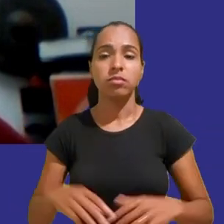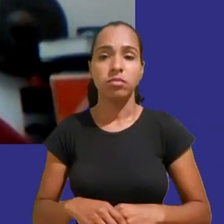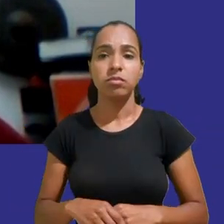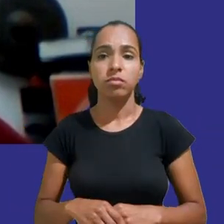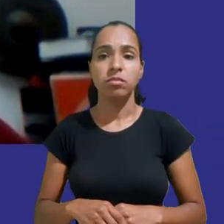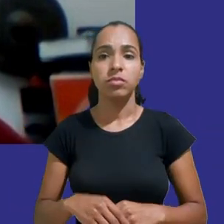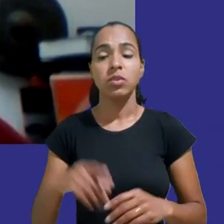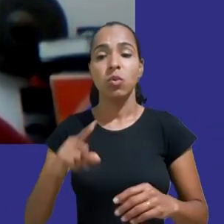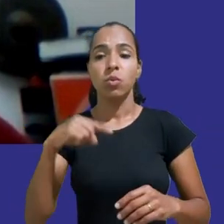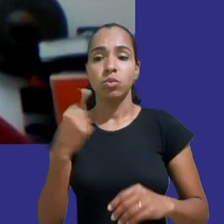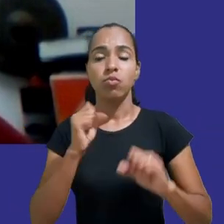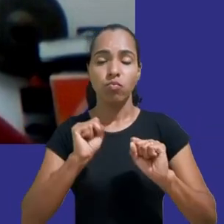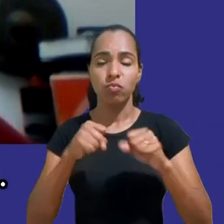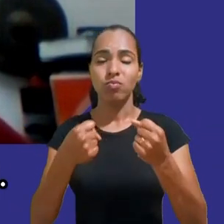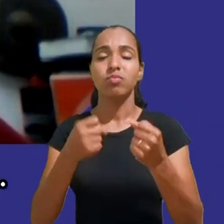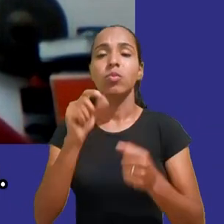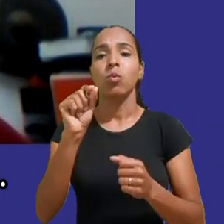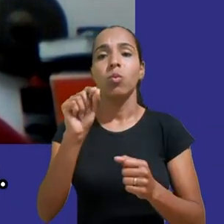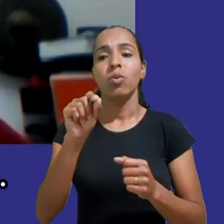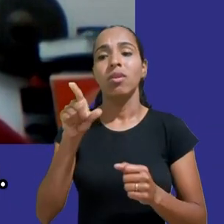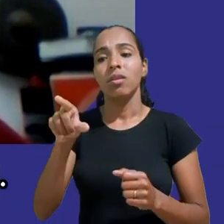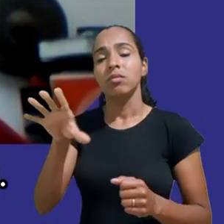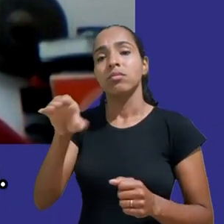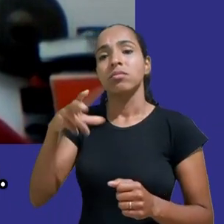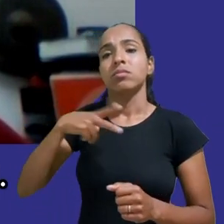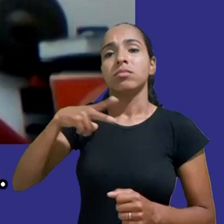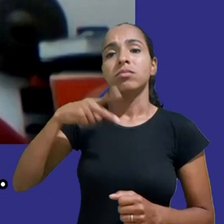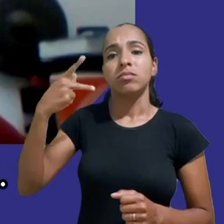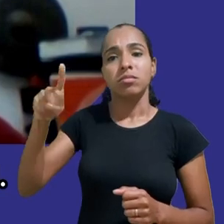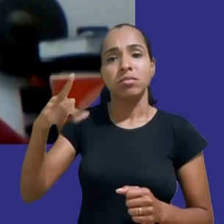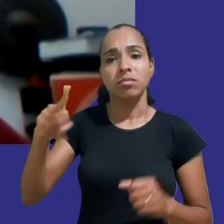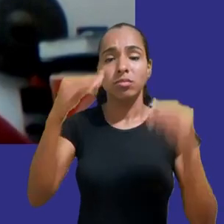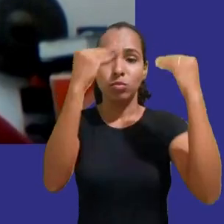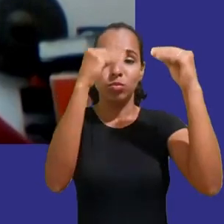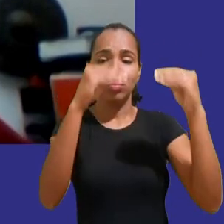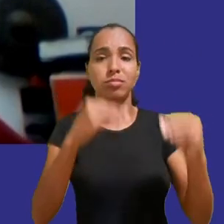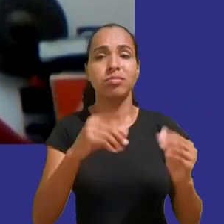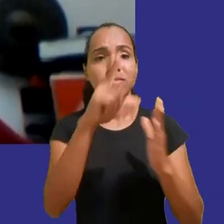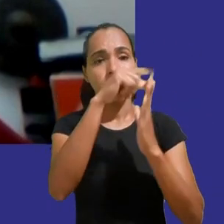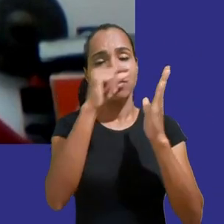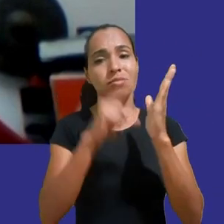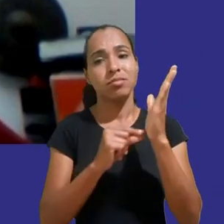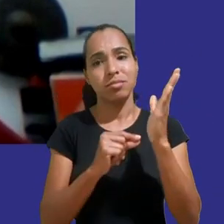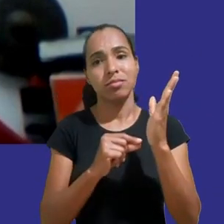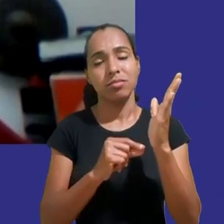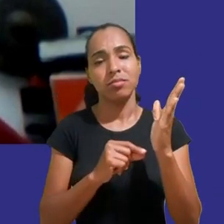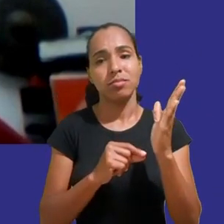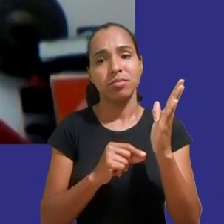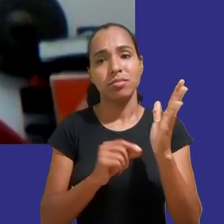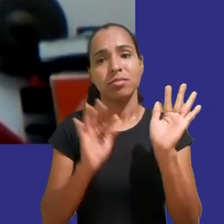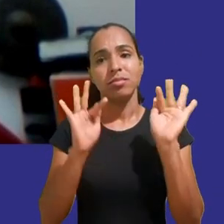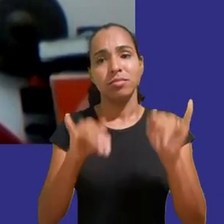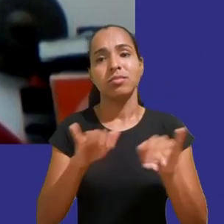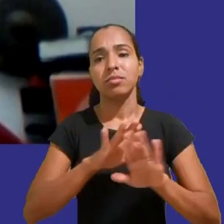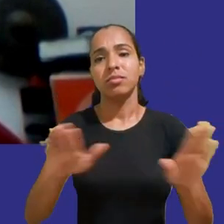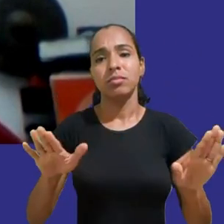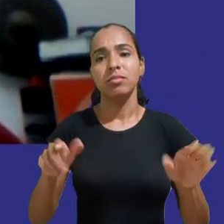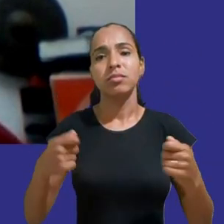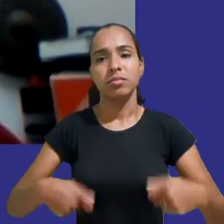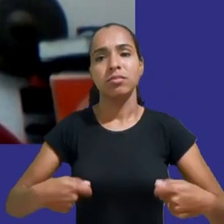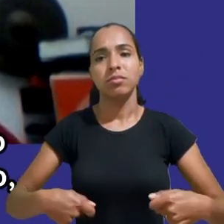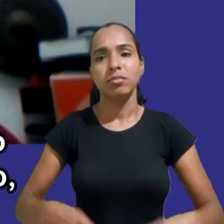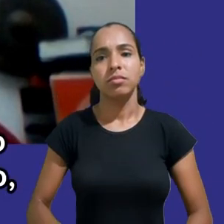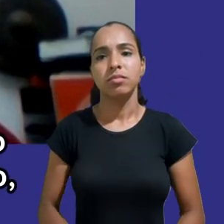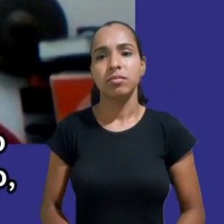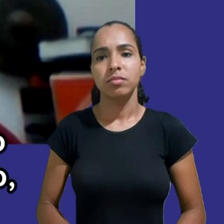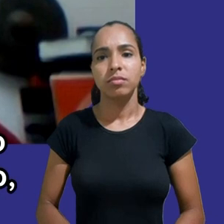dados pessoais nos sistemas de publicidade digital há a possibilidade de utilizar